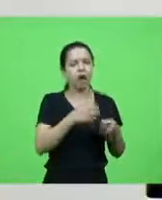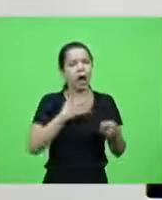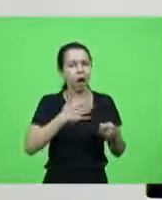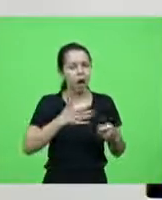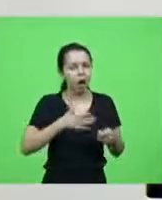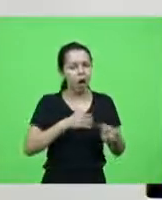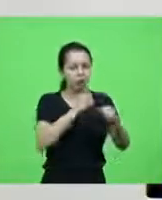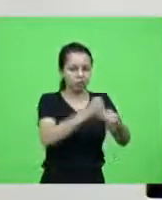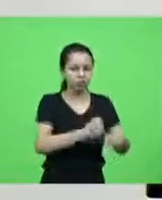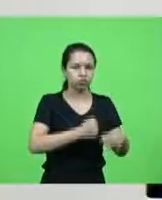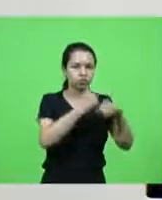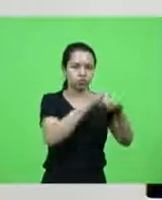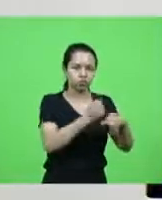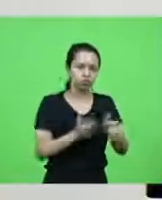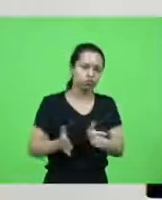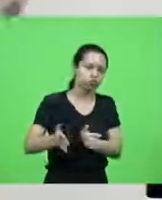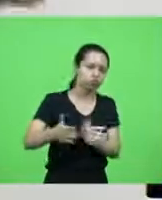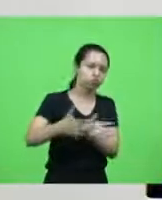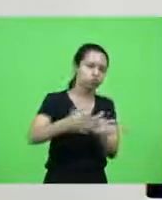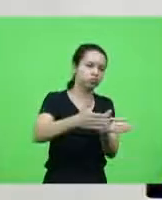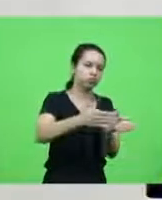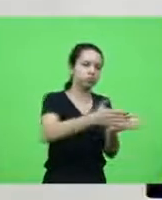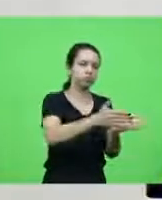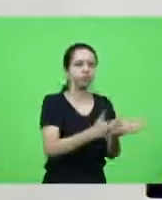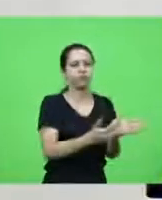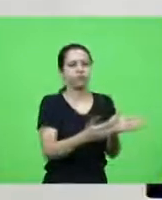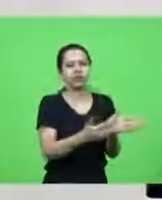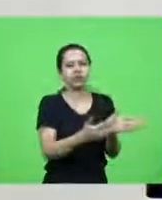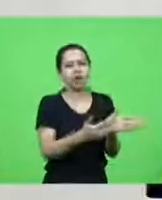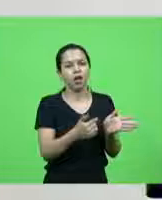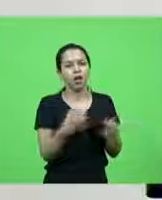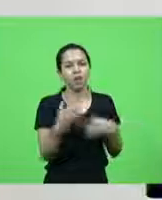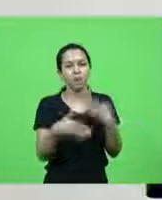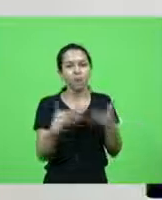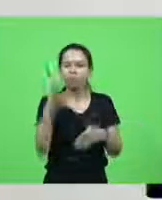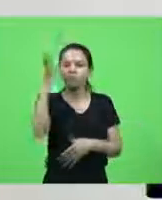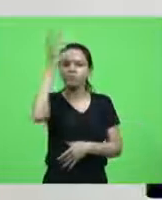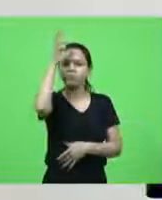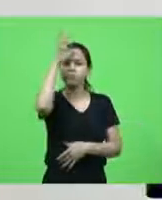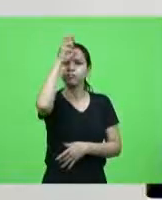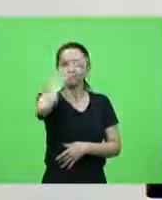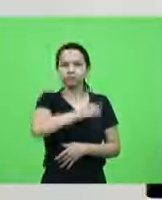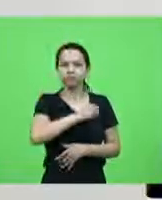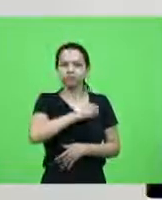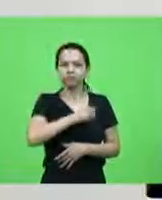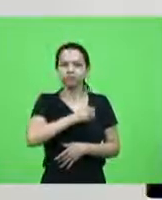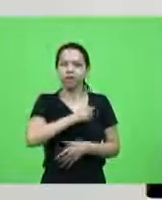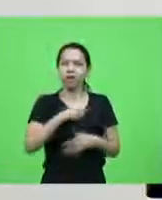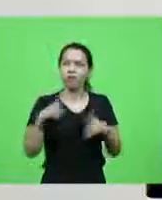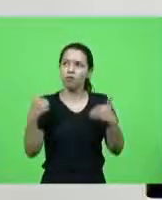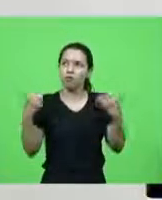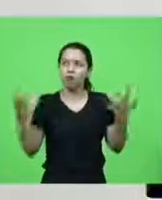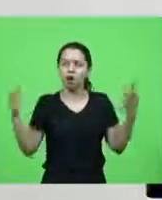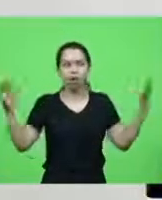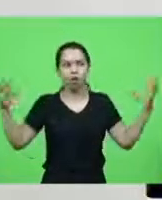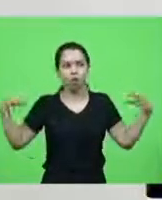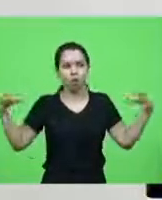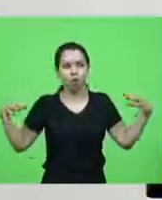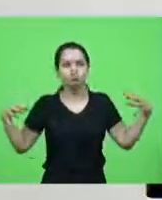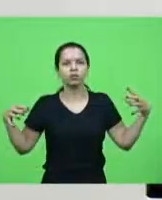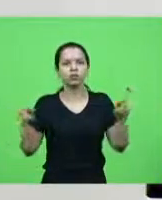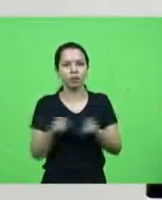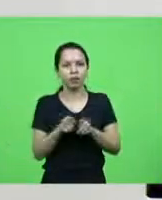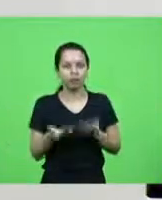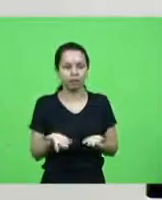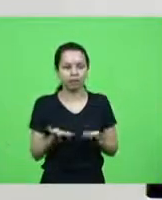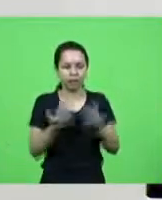lição tinha dois tipos de tempestade uma que eu enfrentava à minha volta e uma que estava dentro de mim não é diferente nos dias de hoje quando nós